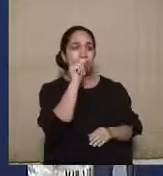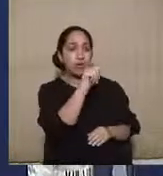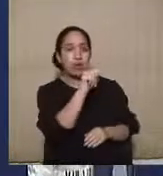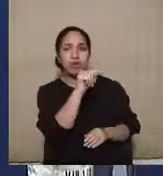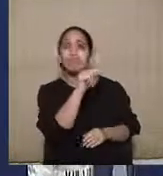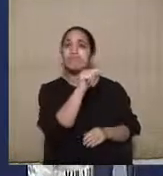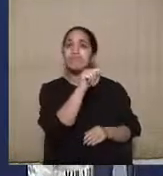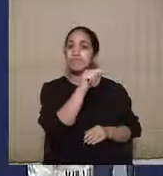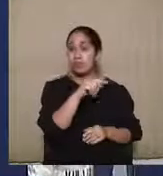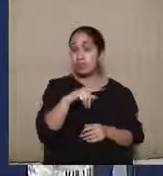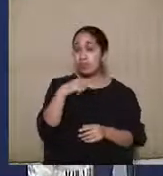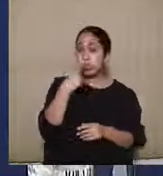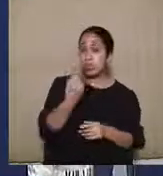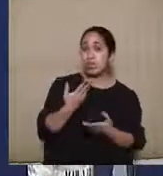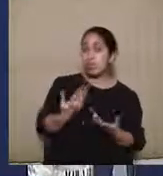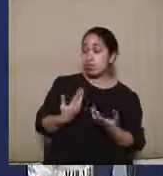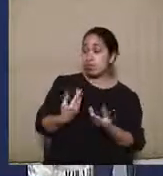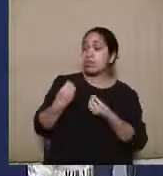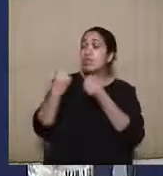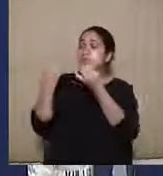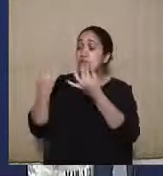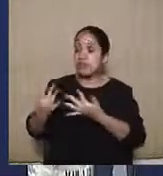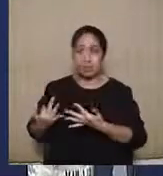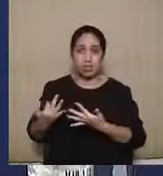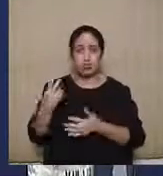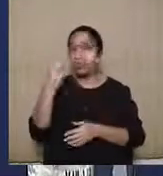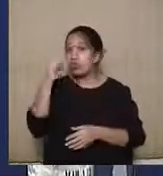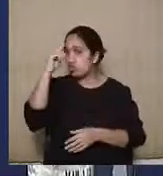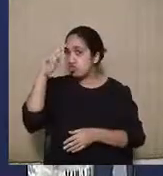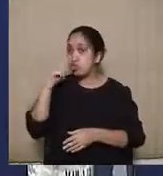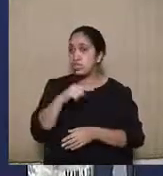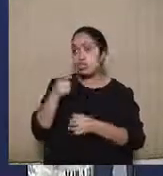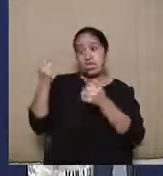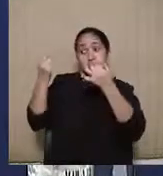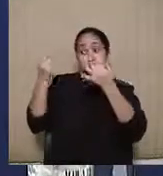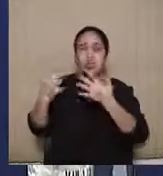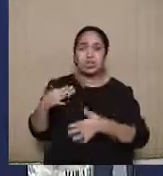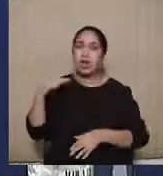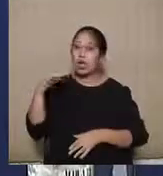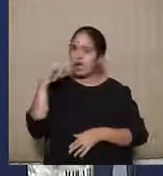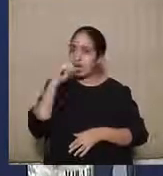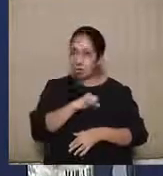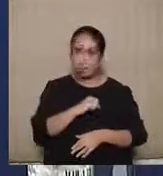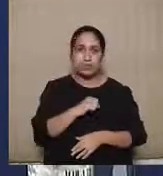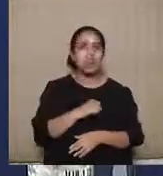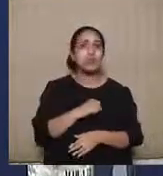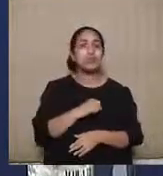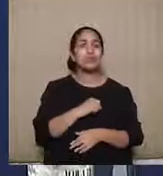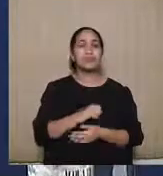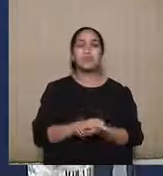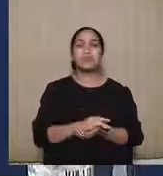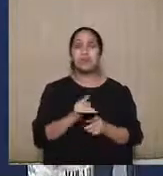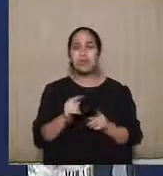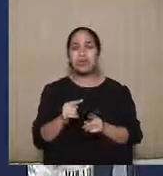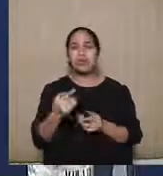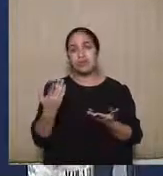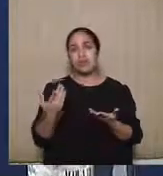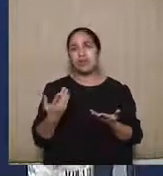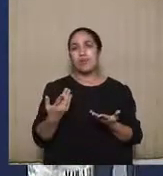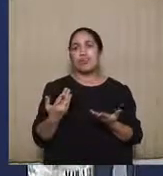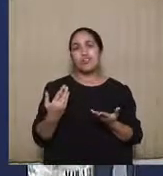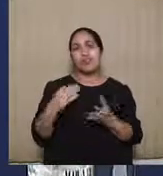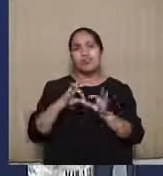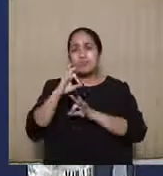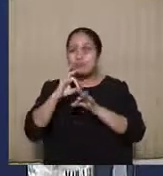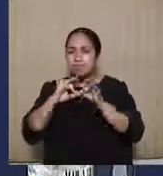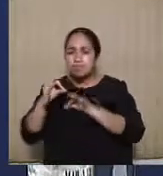vai, então, apresentar a sua defesa num prazo muito curto de dois dias e a semelhança como vai acontecer com o autor, também vai ter esse ônus de produzir toda